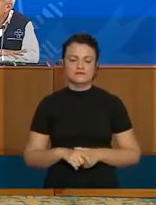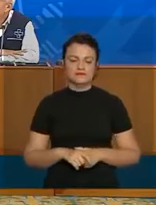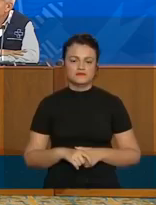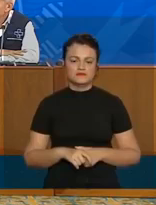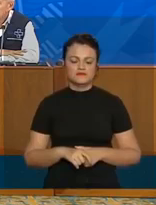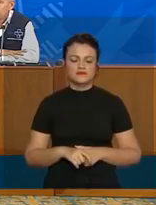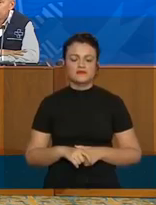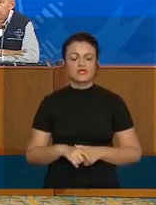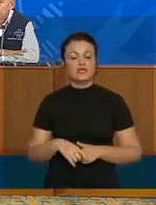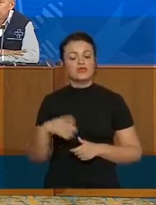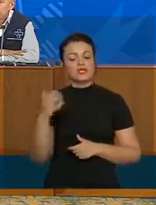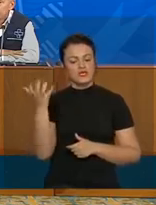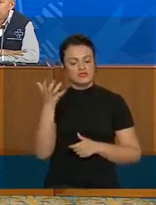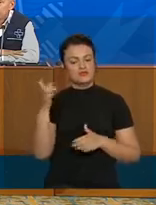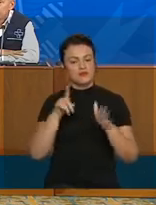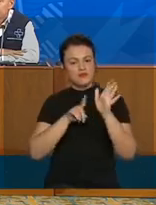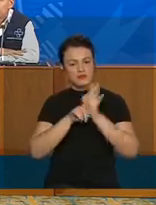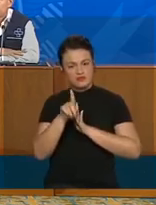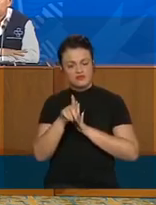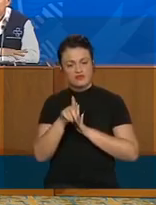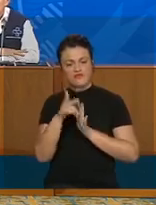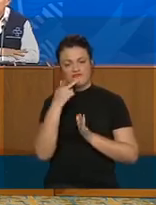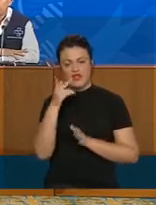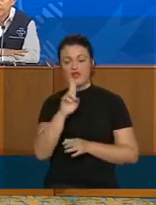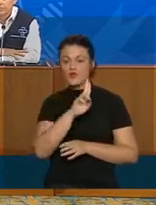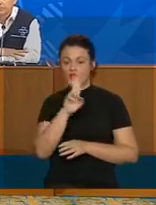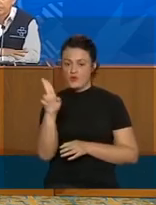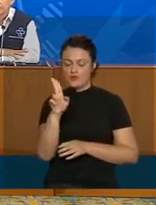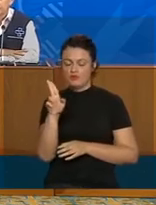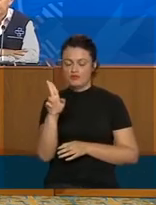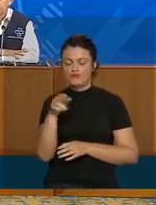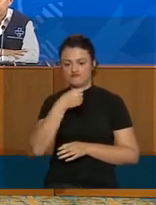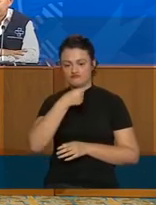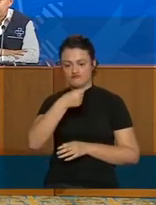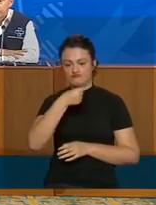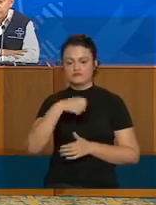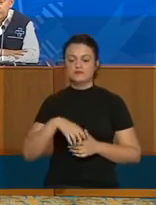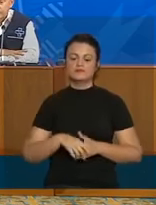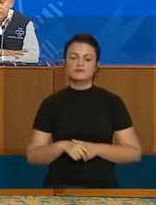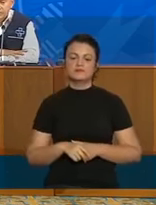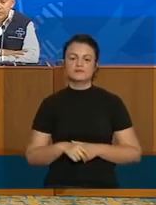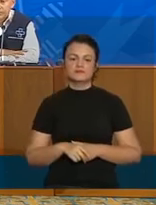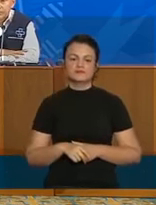Quem quiser fazer a pergunta, diga nome e veículo no microfone, por favor.